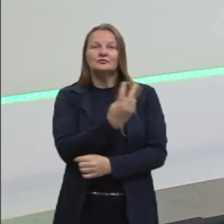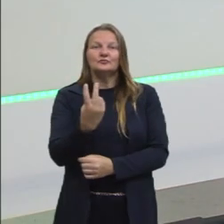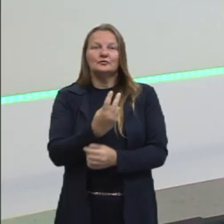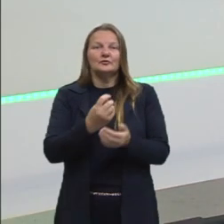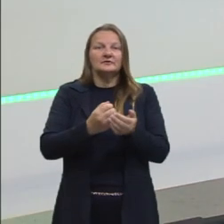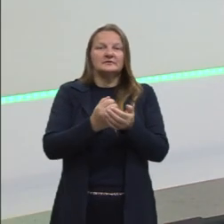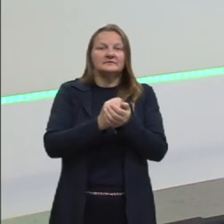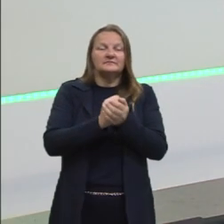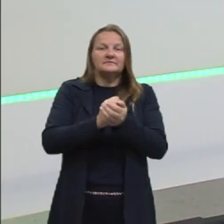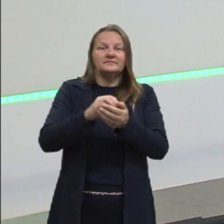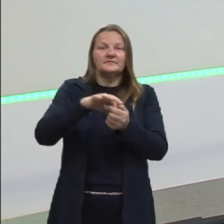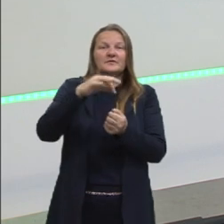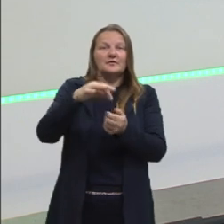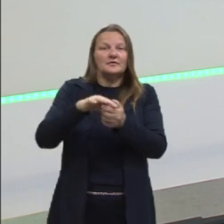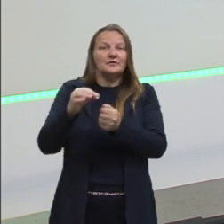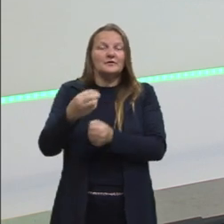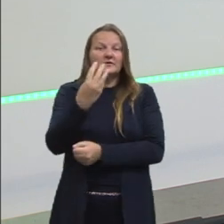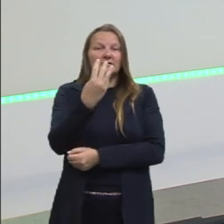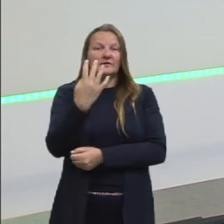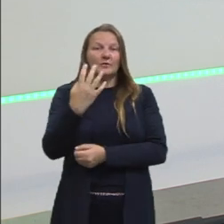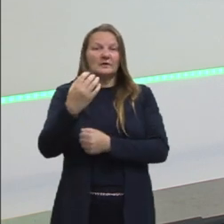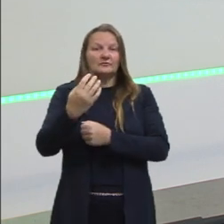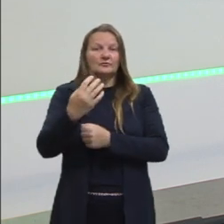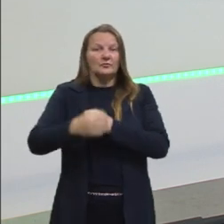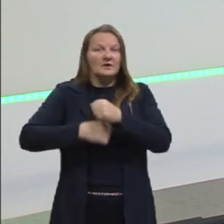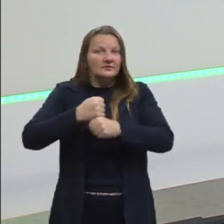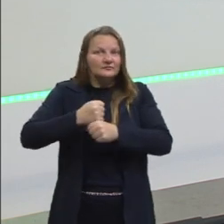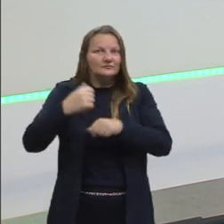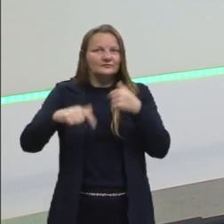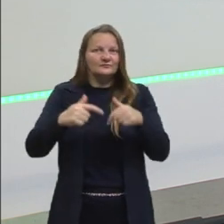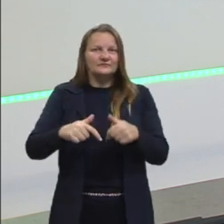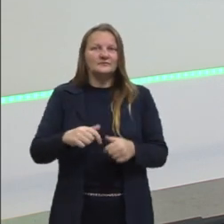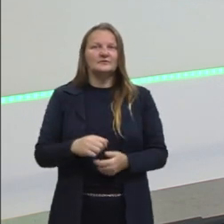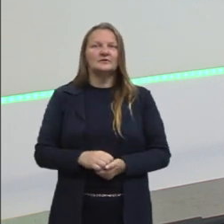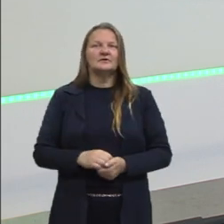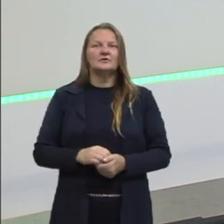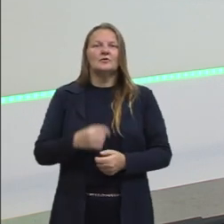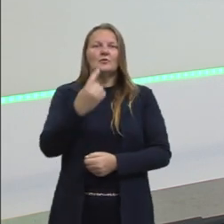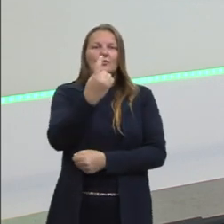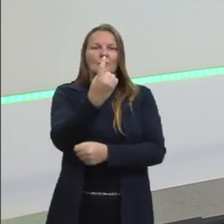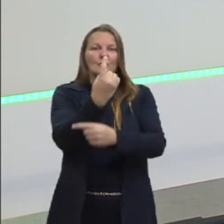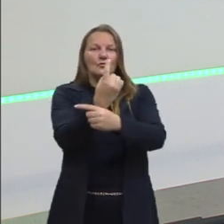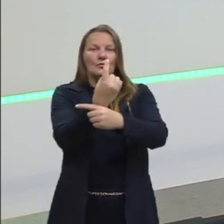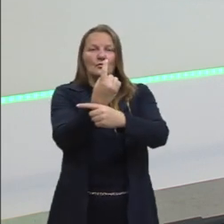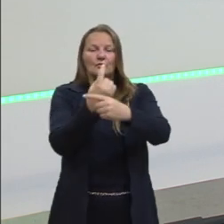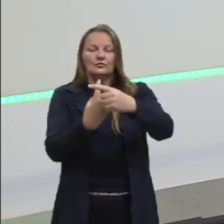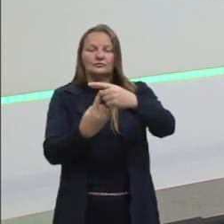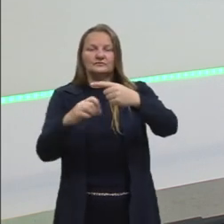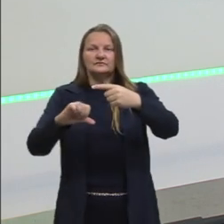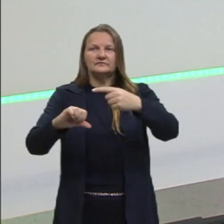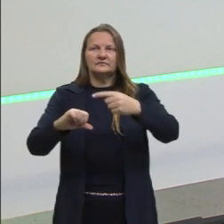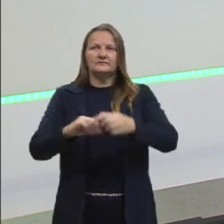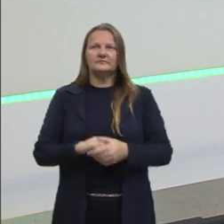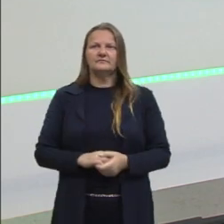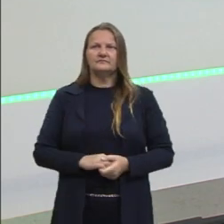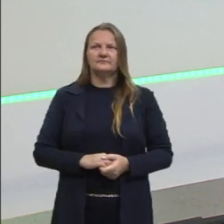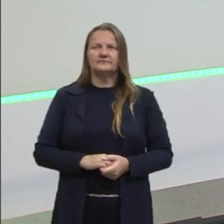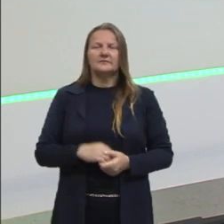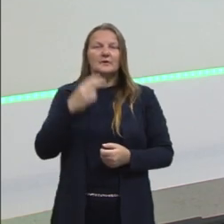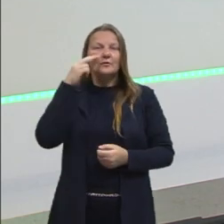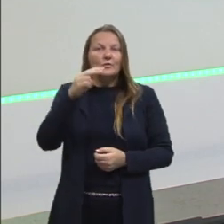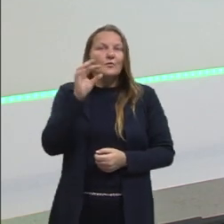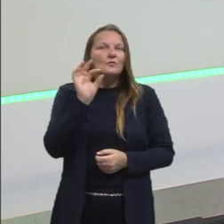sorteados terem 34 anos de trabalho é de 1 para 19. Aí sim,